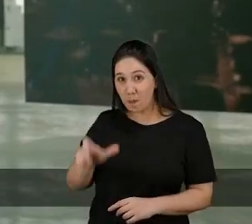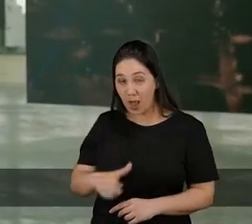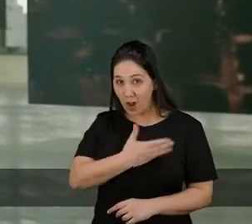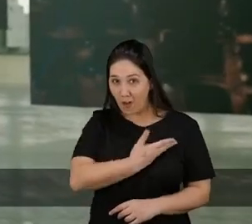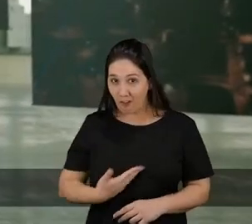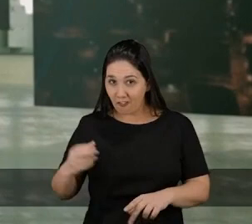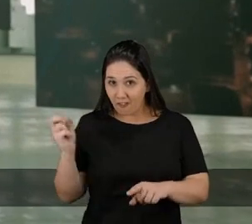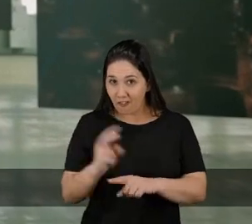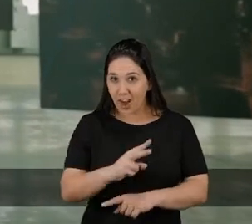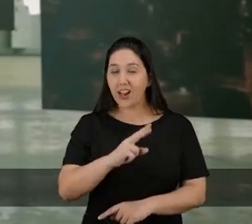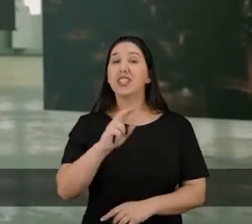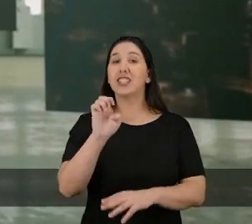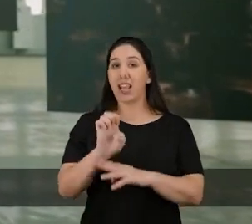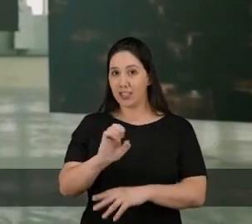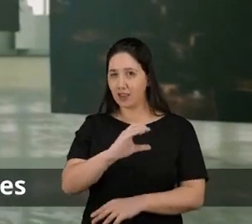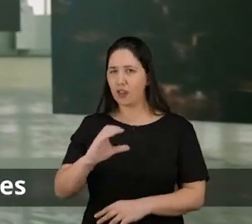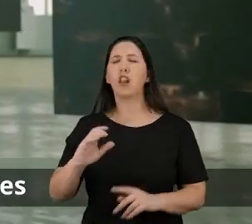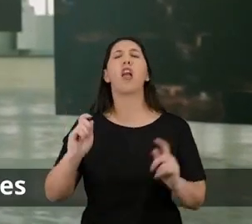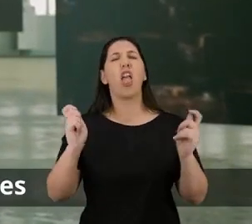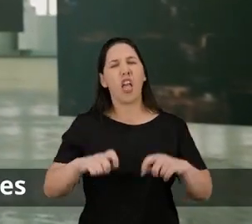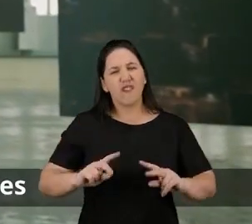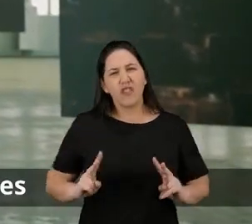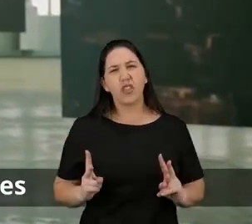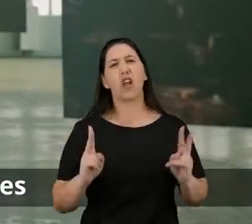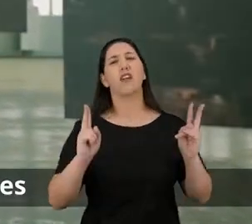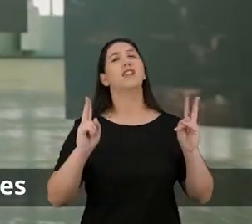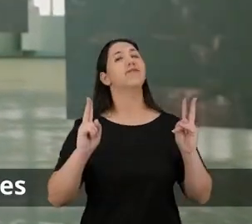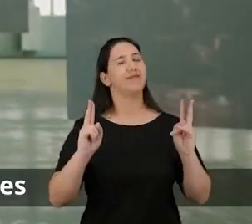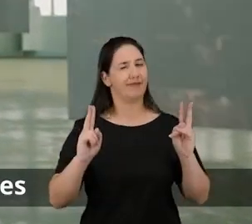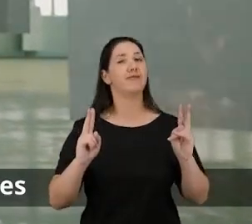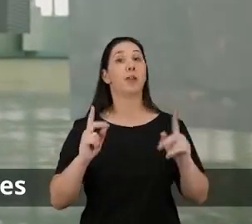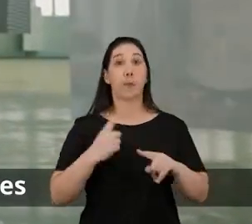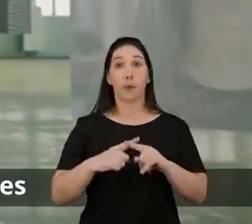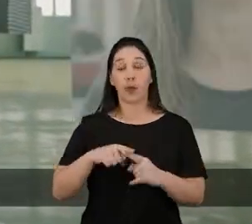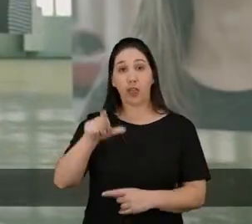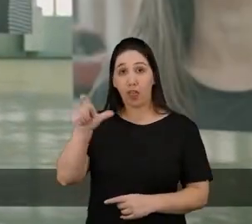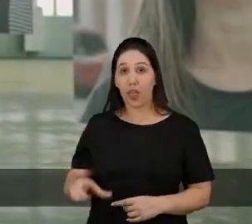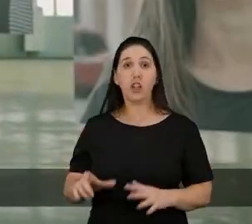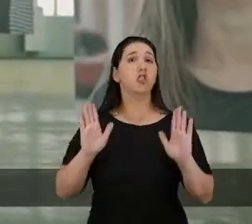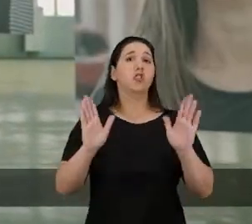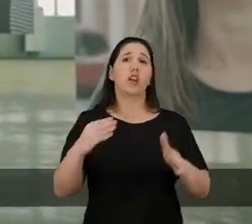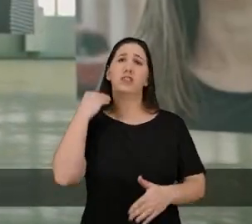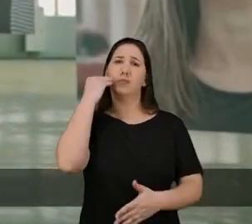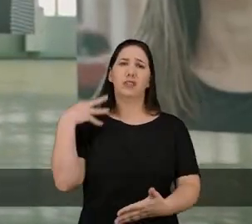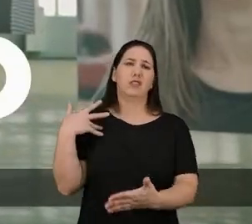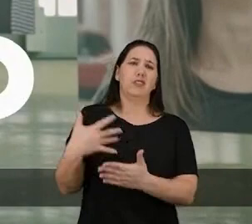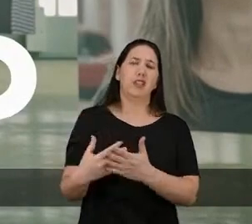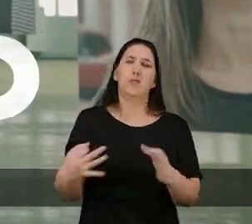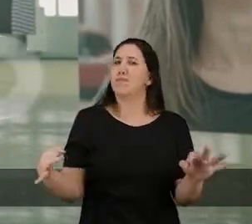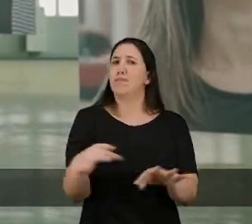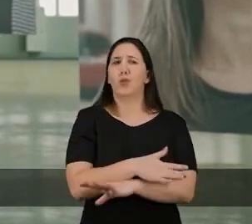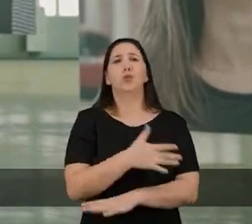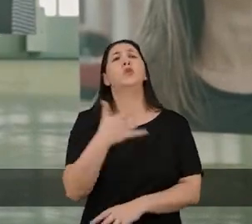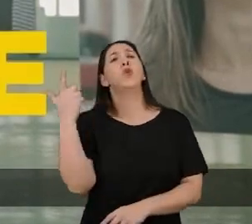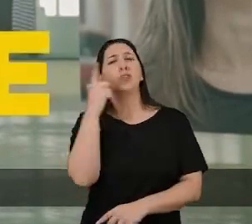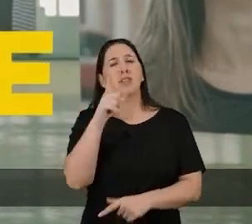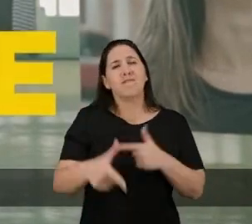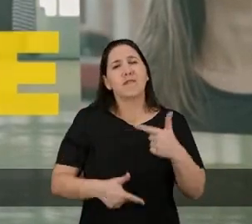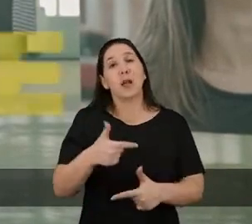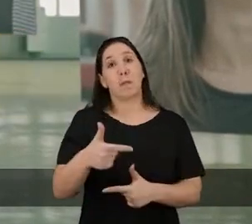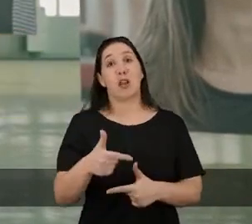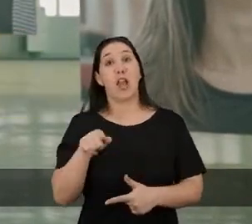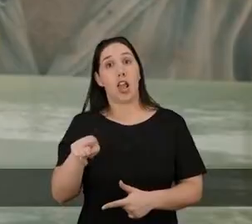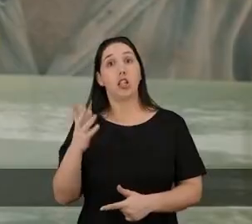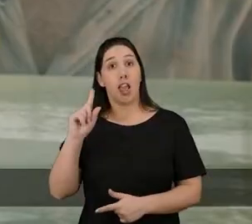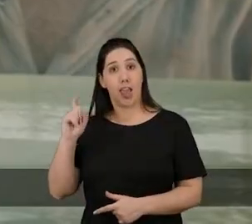Ter o Jorginho Mello no governo do estado vai ser uma grande vitória para os catarinenses. É ele que tem mais preparo e trabalho por